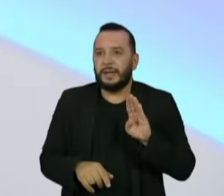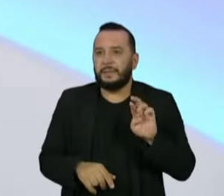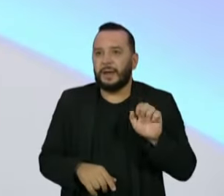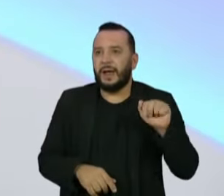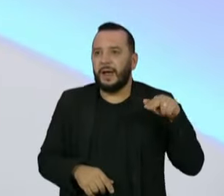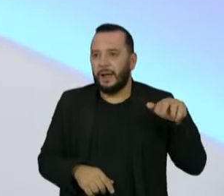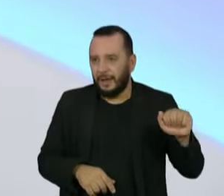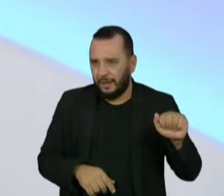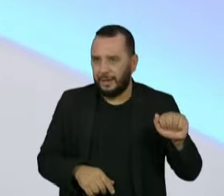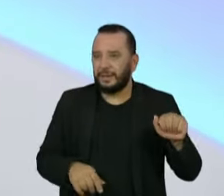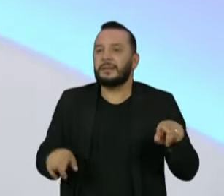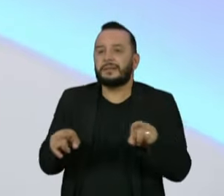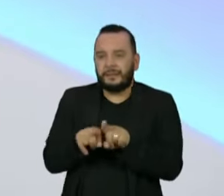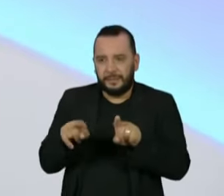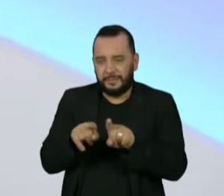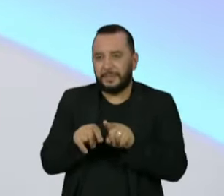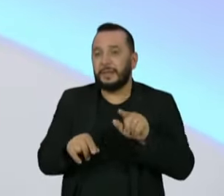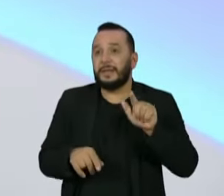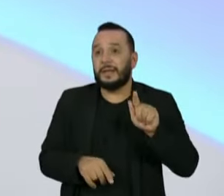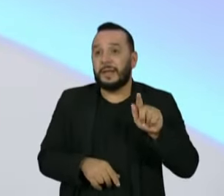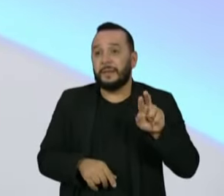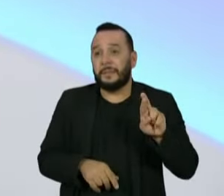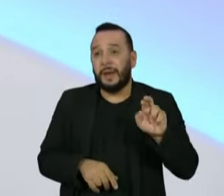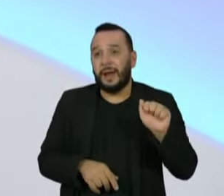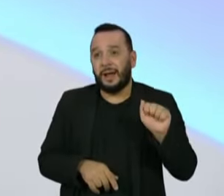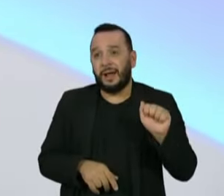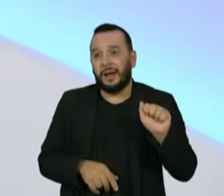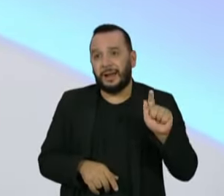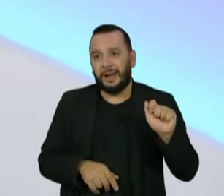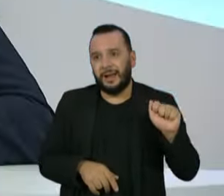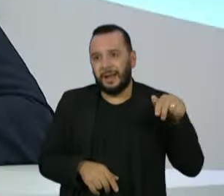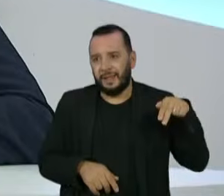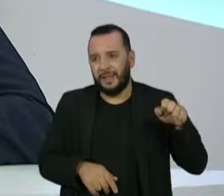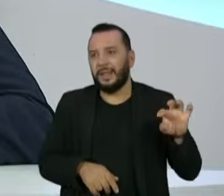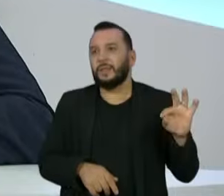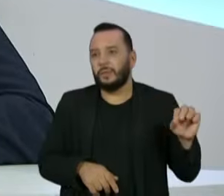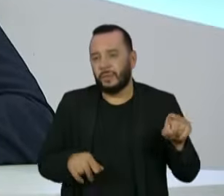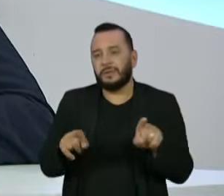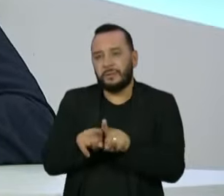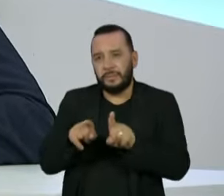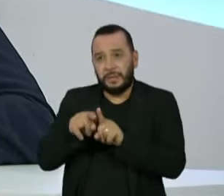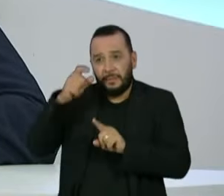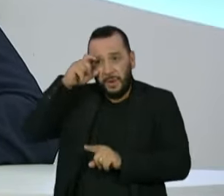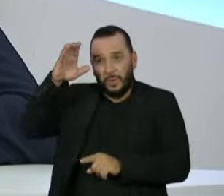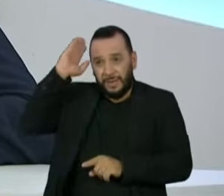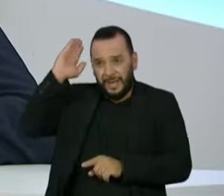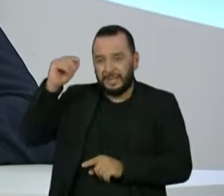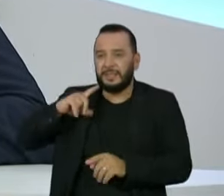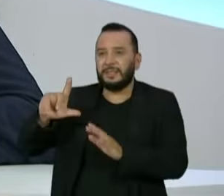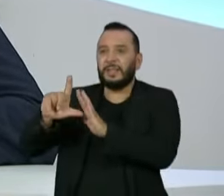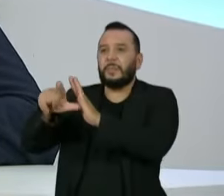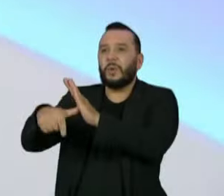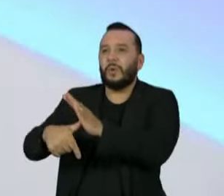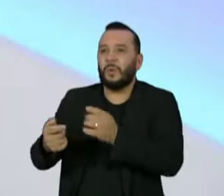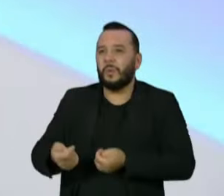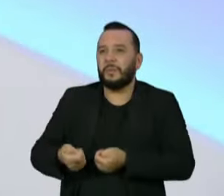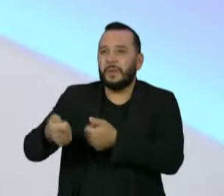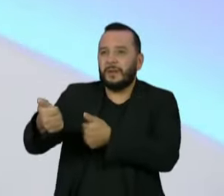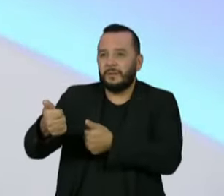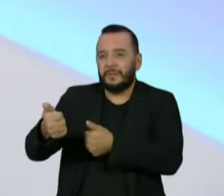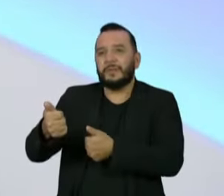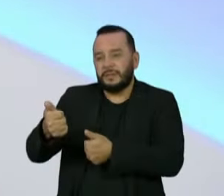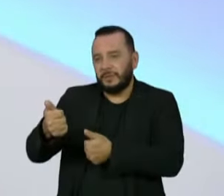tragédia brasileira. Porque quando Paulo Guedes deliberadamente retarda a entrega do auxílio emergencial ele força as pessoas a ir para a rua.